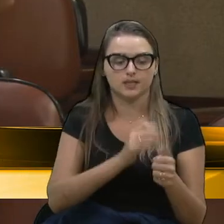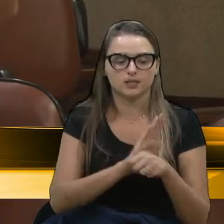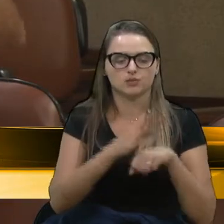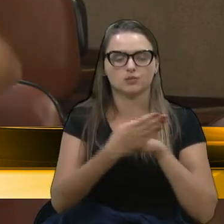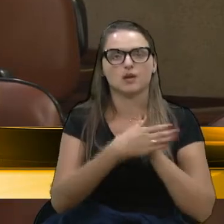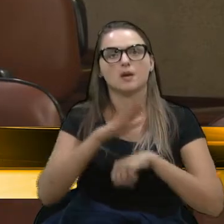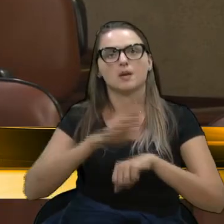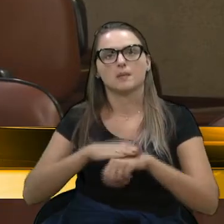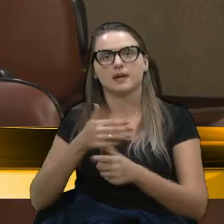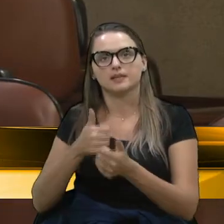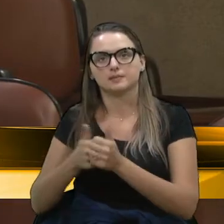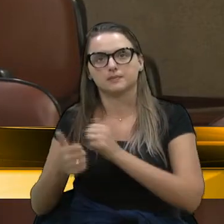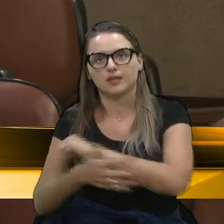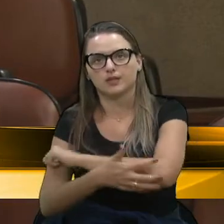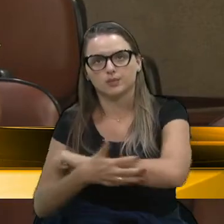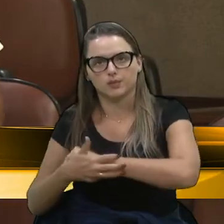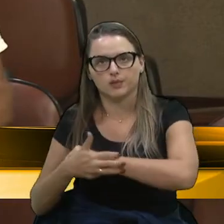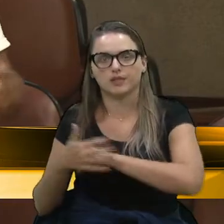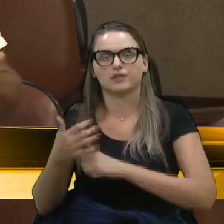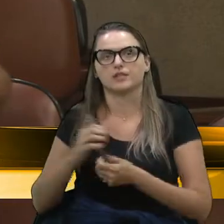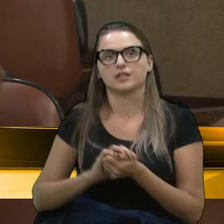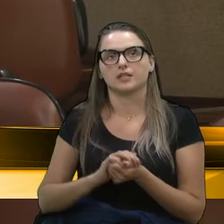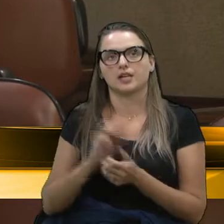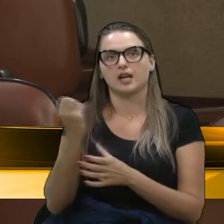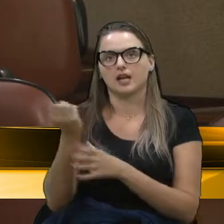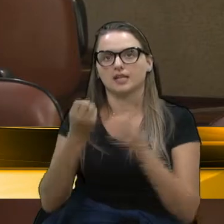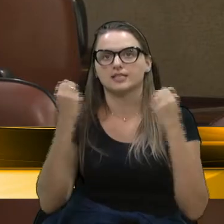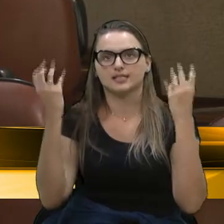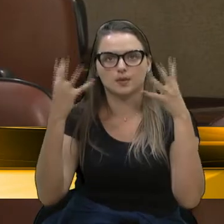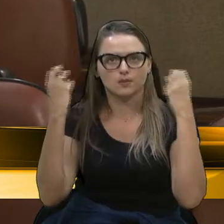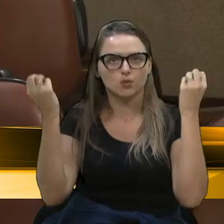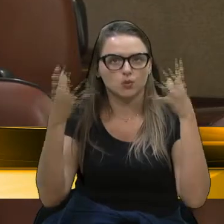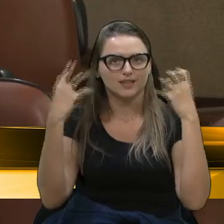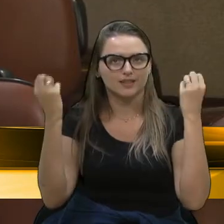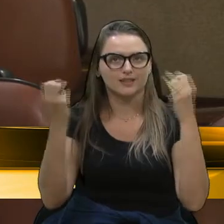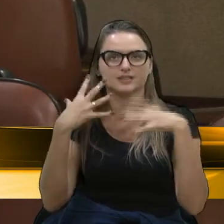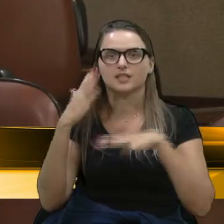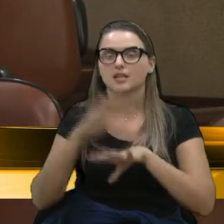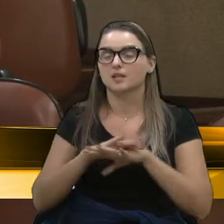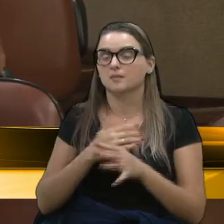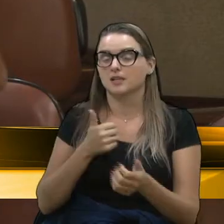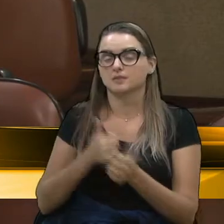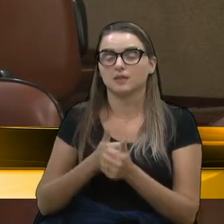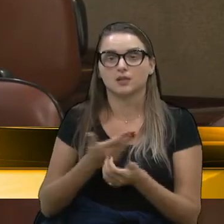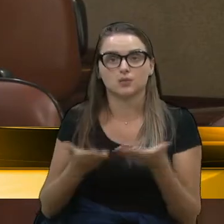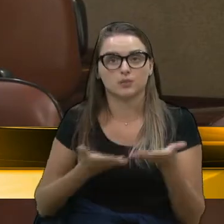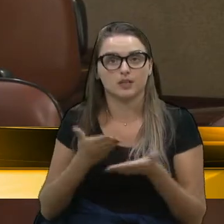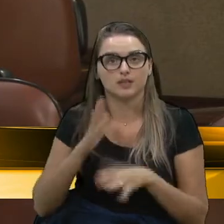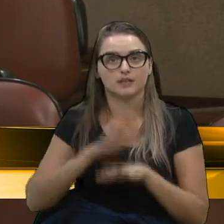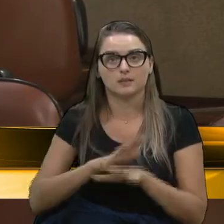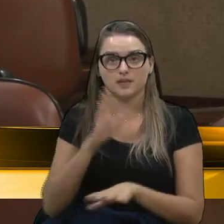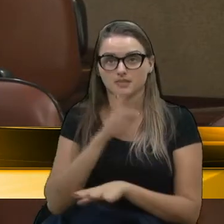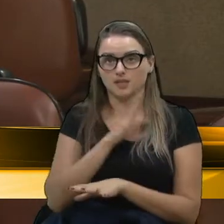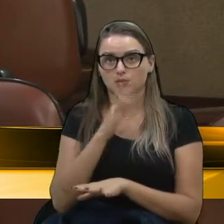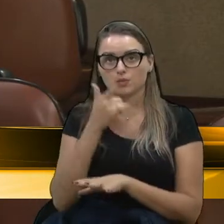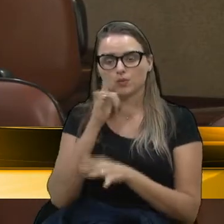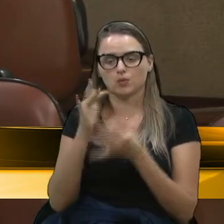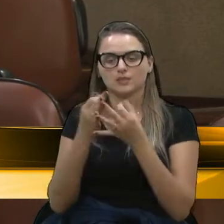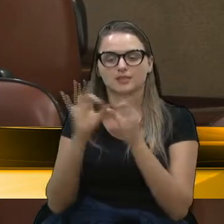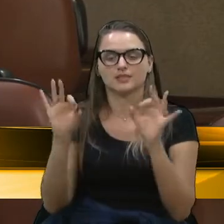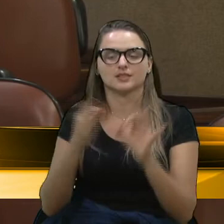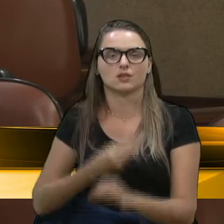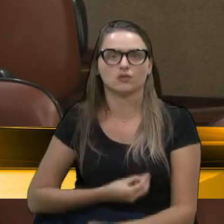periferias esse trabalho, as ambulâncias têm que estar mais próximas, poder atender mais rápido, para poder salvar vidas.